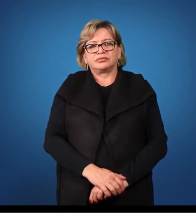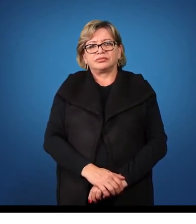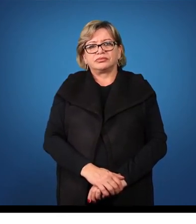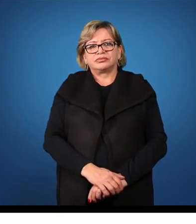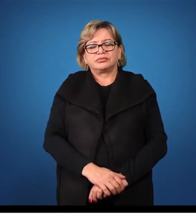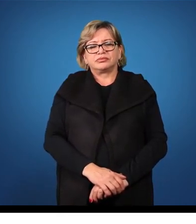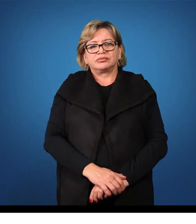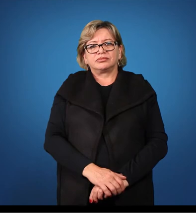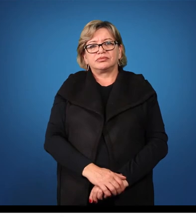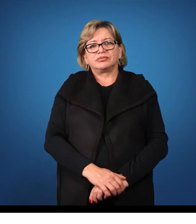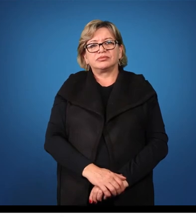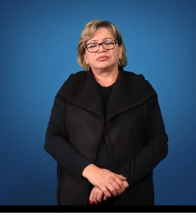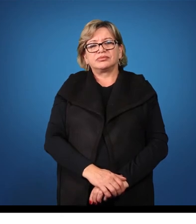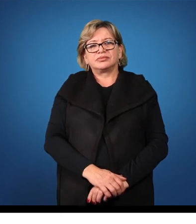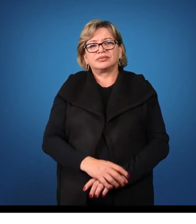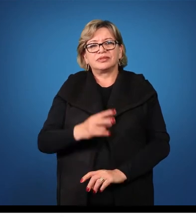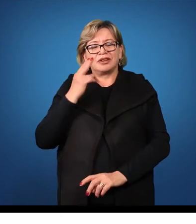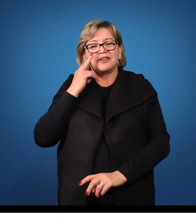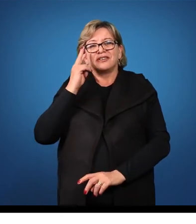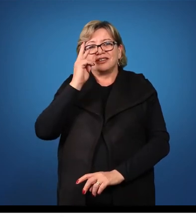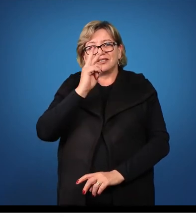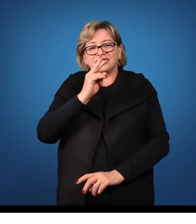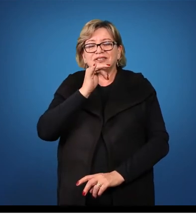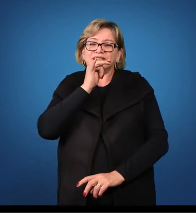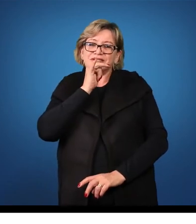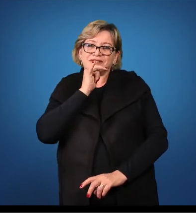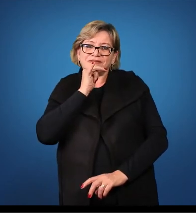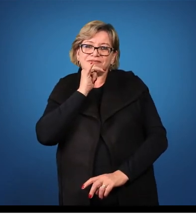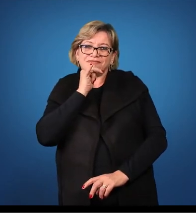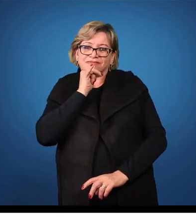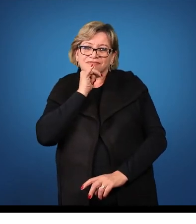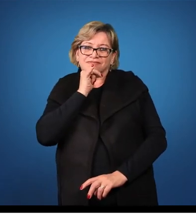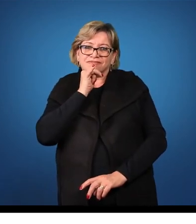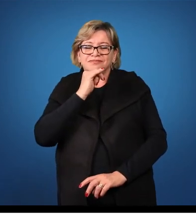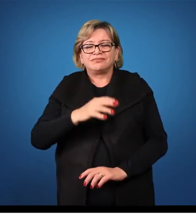No dativo, LEONIBUS.